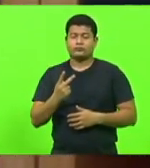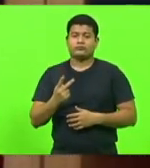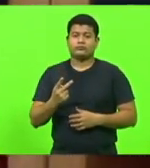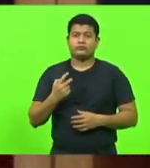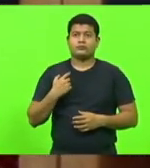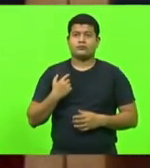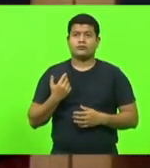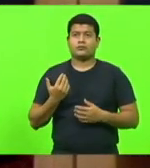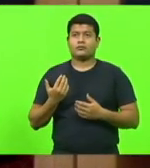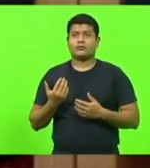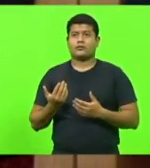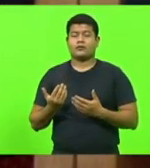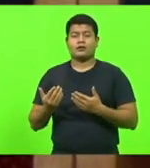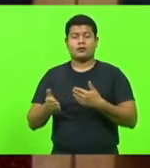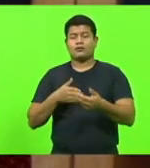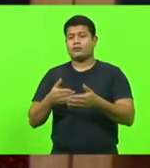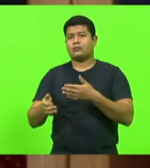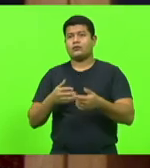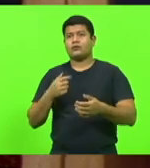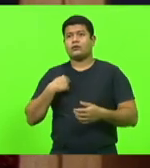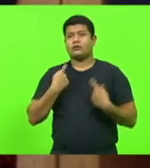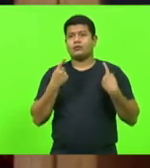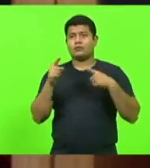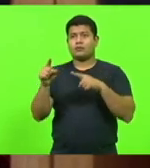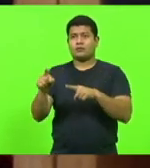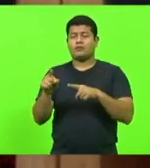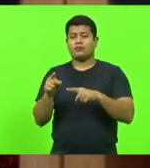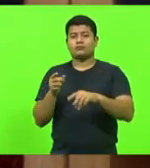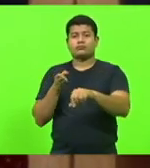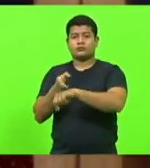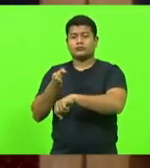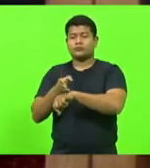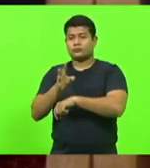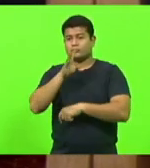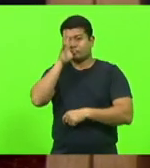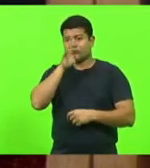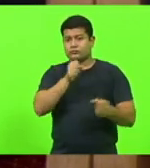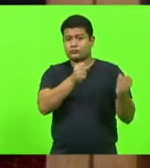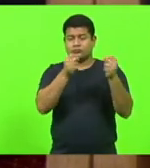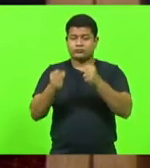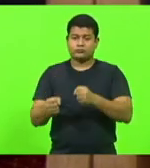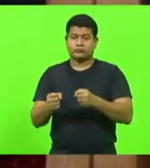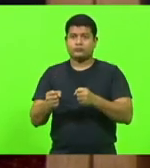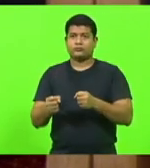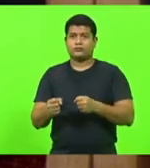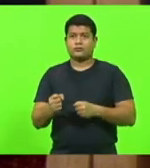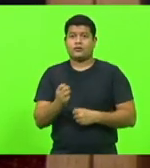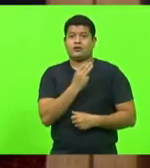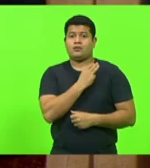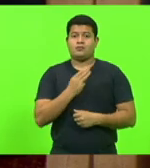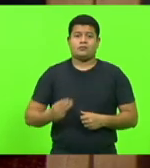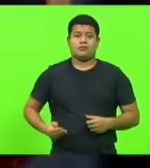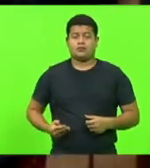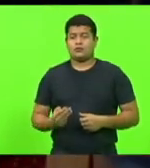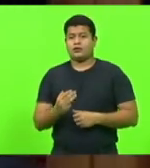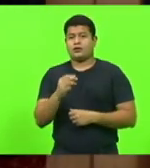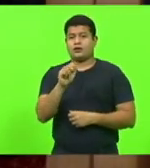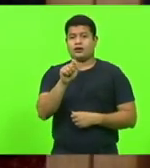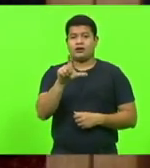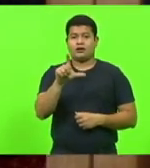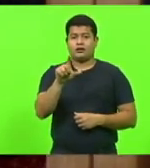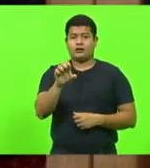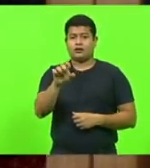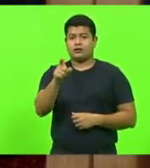a despeito de quaisquer questões, eu sou contra a interferência entre poderes. O ministro Alexandre de Moraes teve as suas razões,